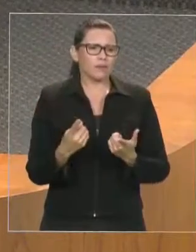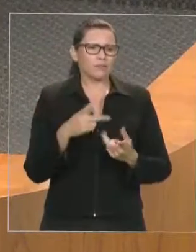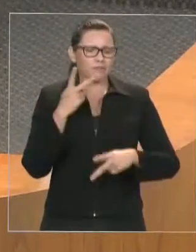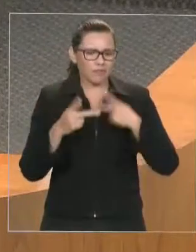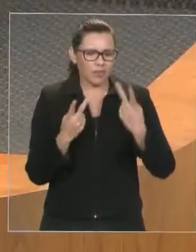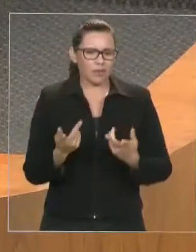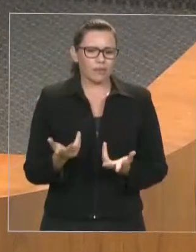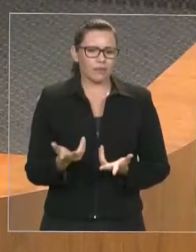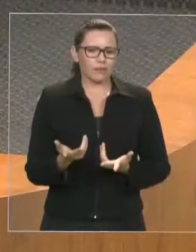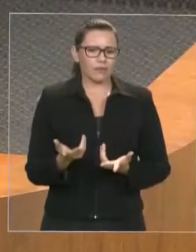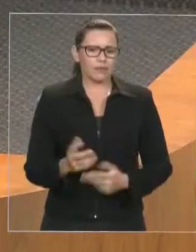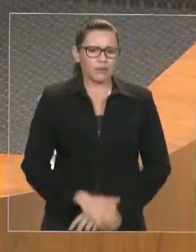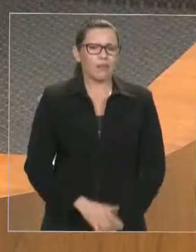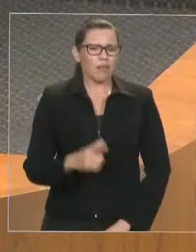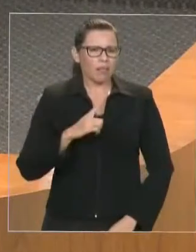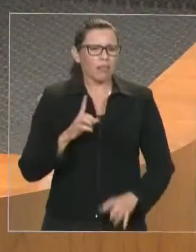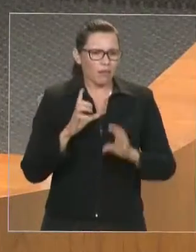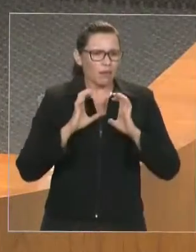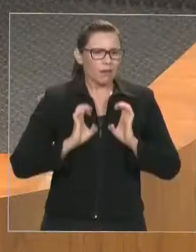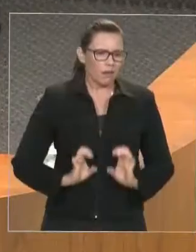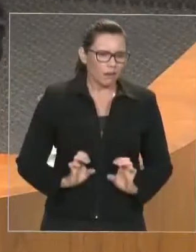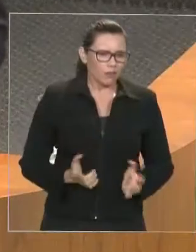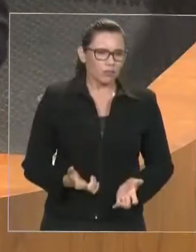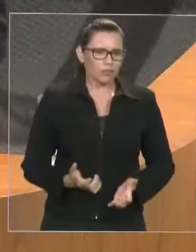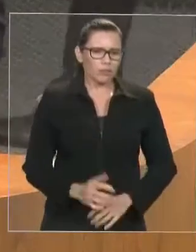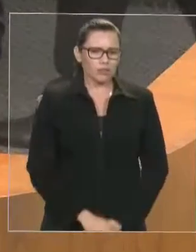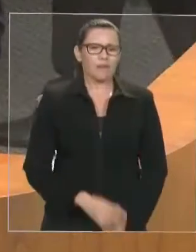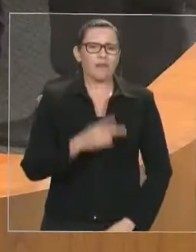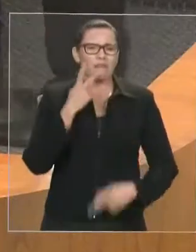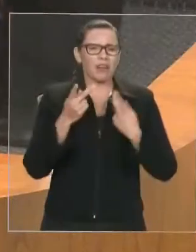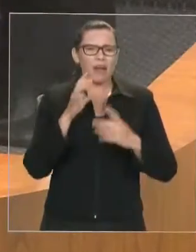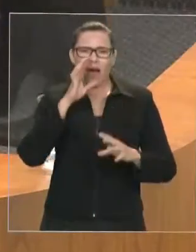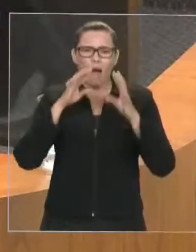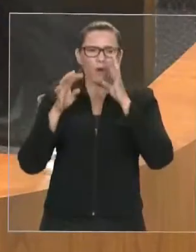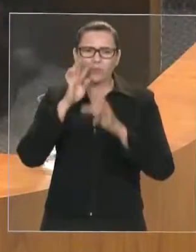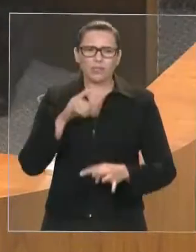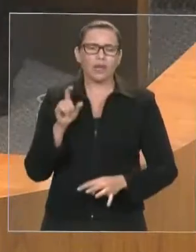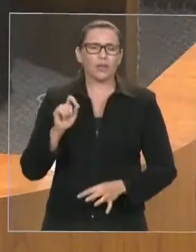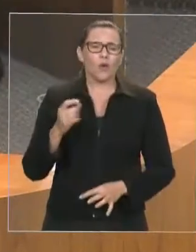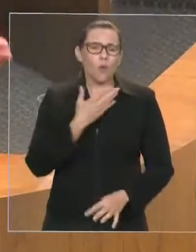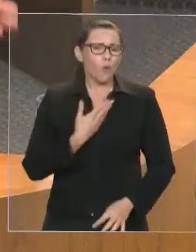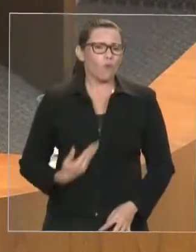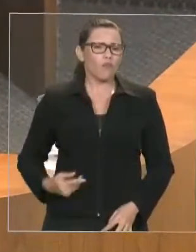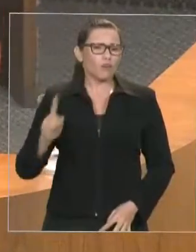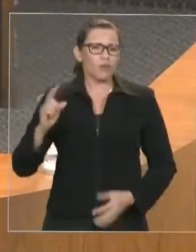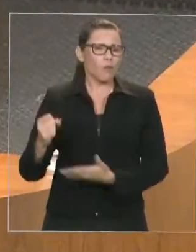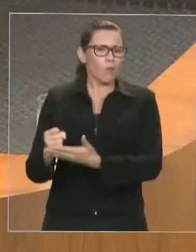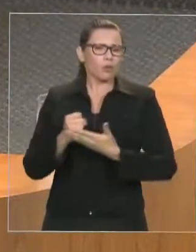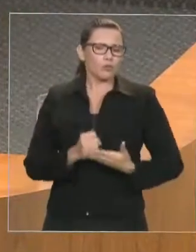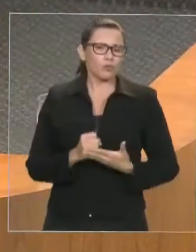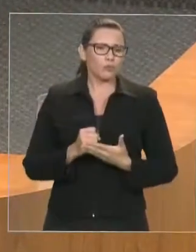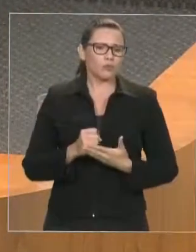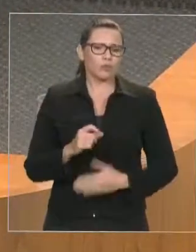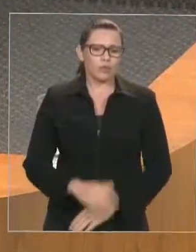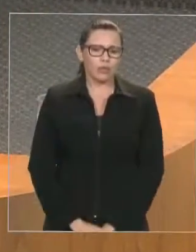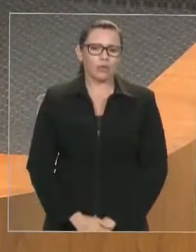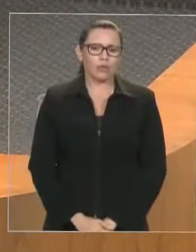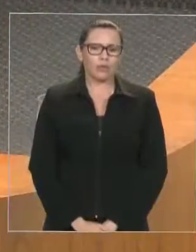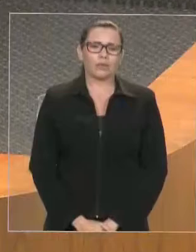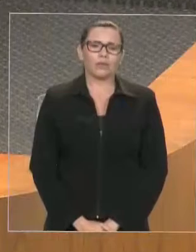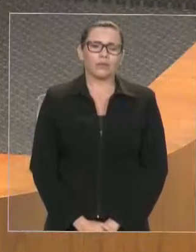para dizer que o governo está ou não está dando as suas emendas? Nenhuma. Porque os anais dessa Casa registrarão os